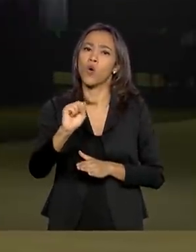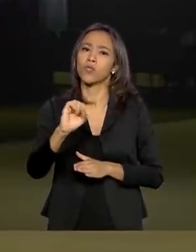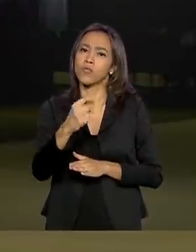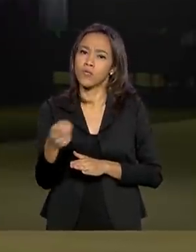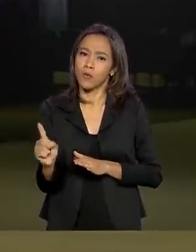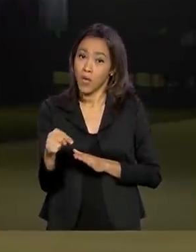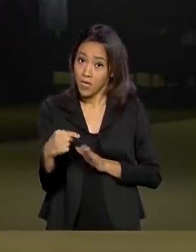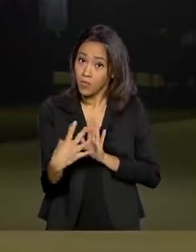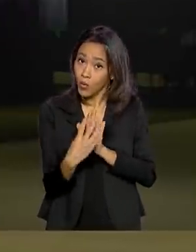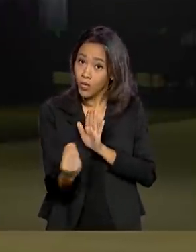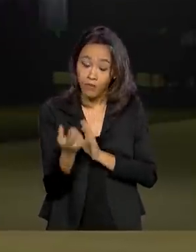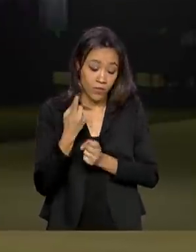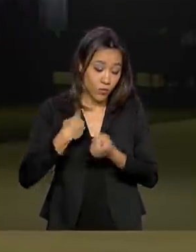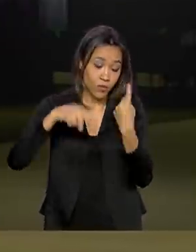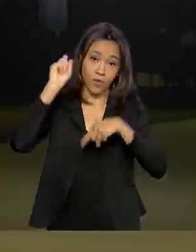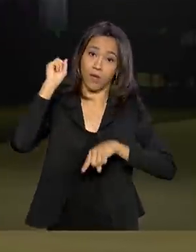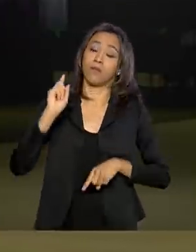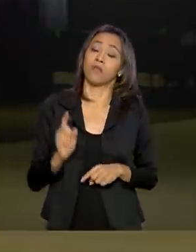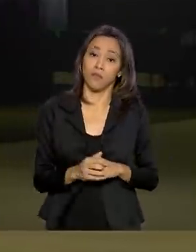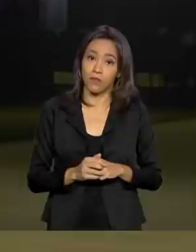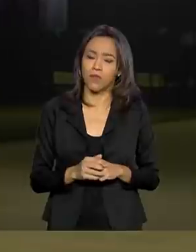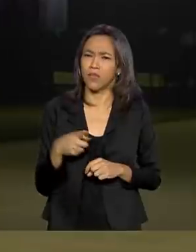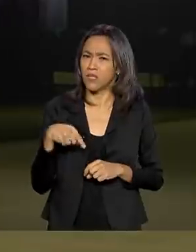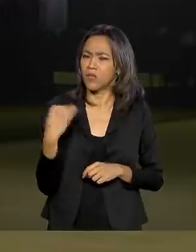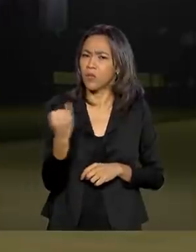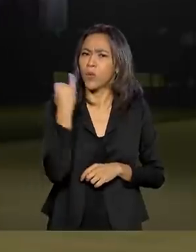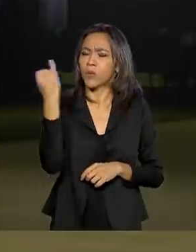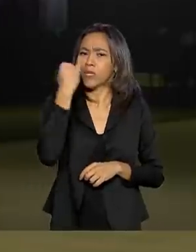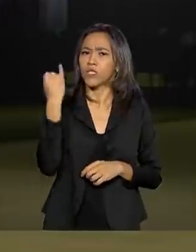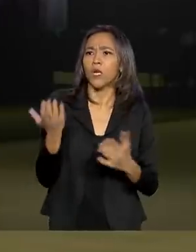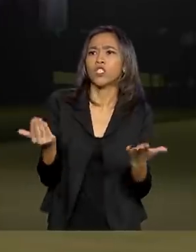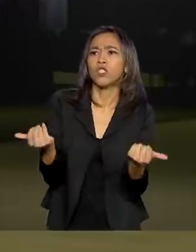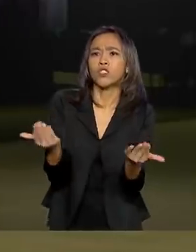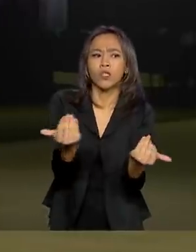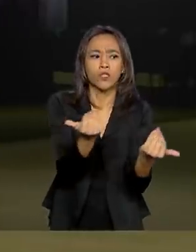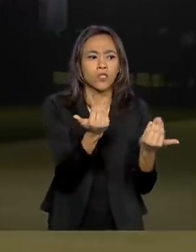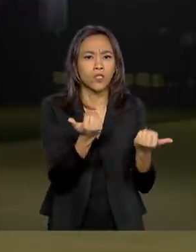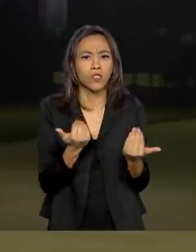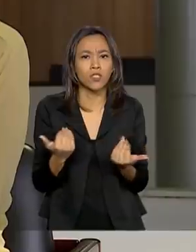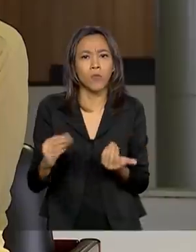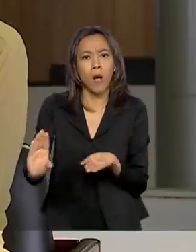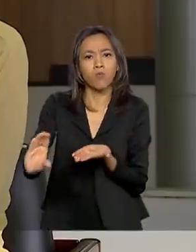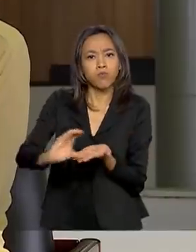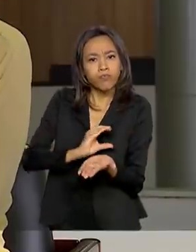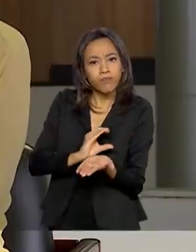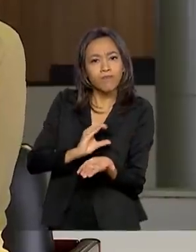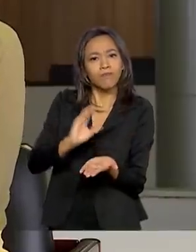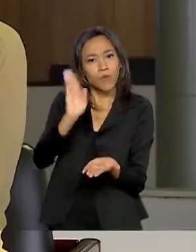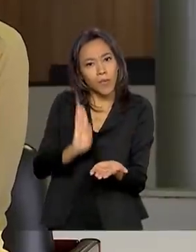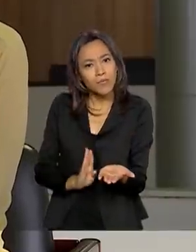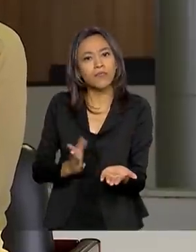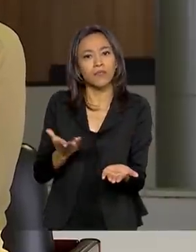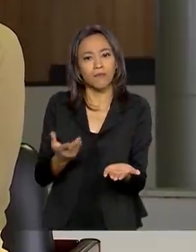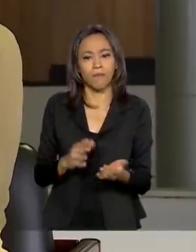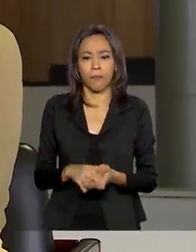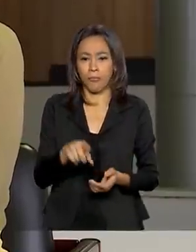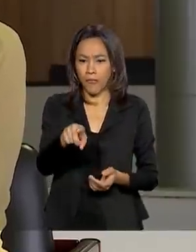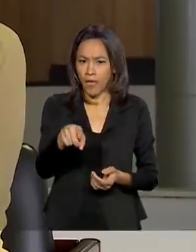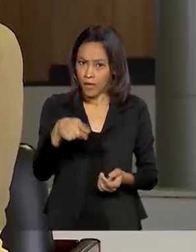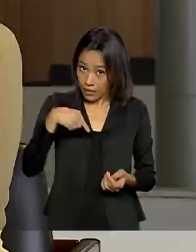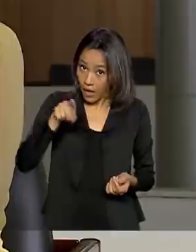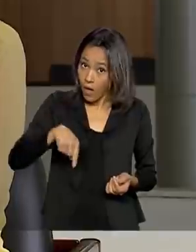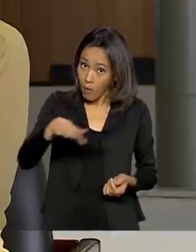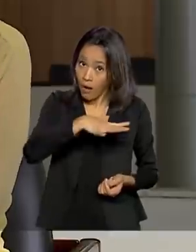concessão vai ser um sucesso e vai ser importante para trazer investimentos para a retomada. Esse é um setor que não corre